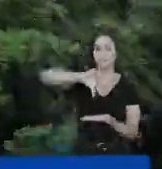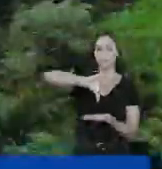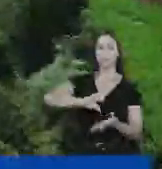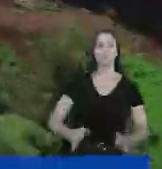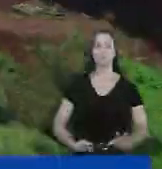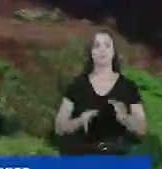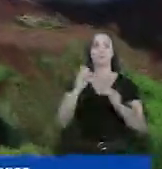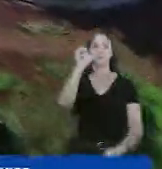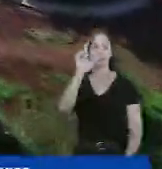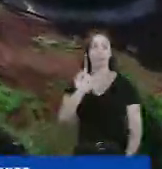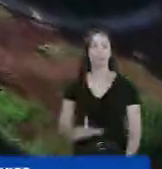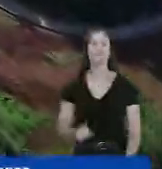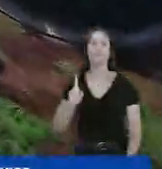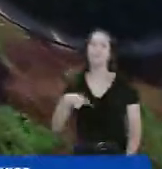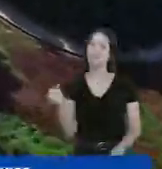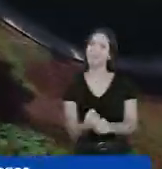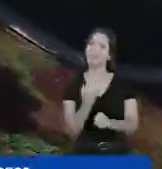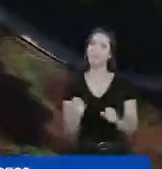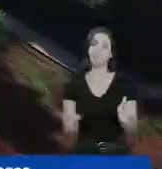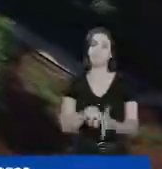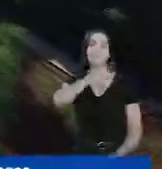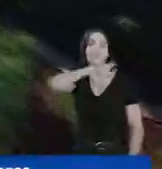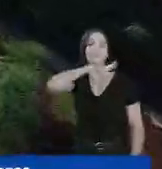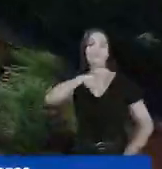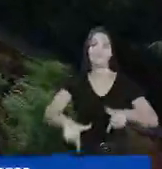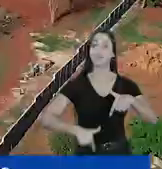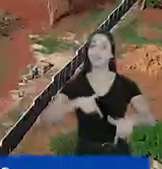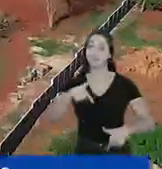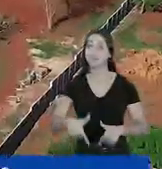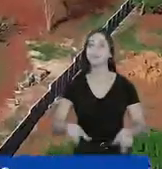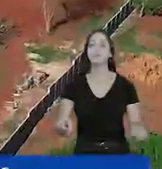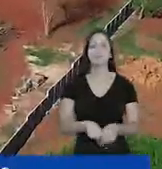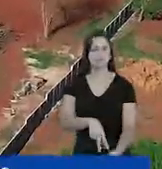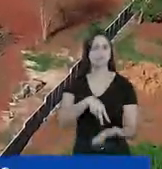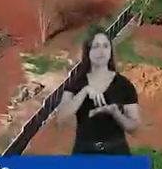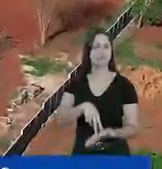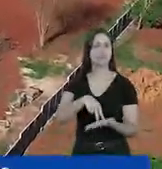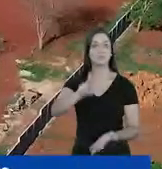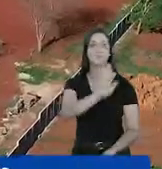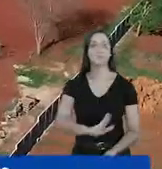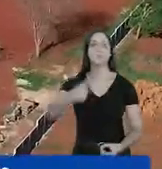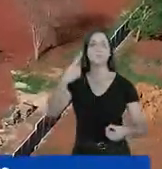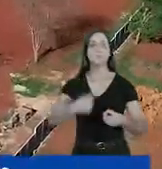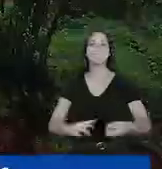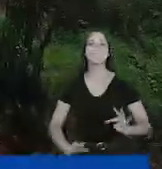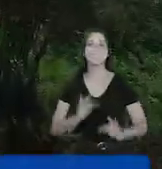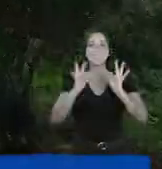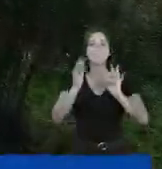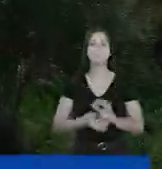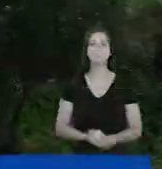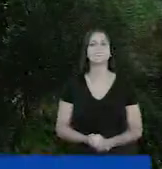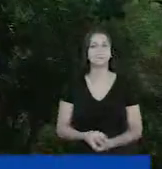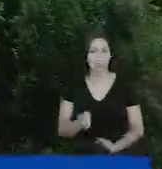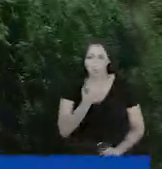Tecnológico Sul, mais uma grande obra de Odelmo para gerar empregos e consolidar o Berlândia como cidade da inovação.